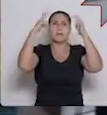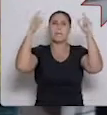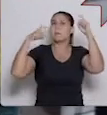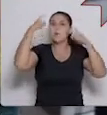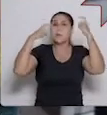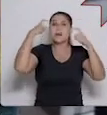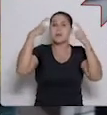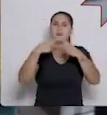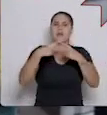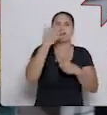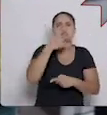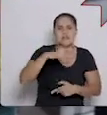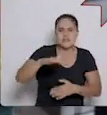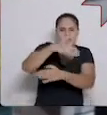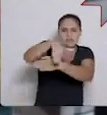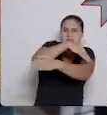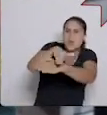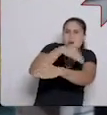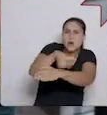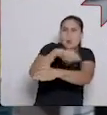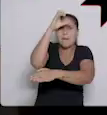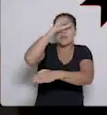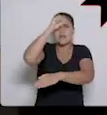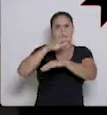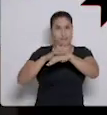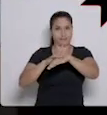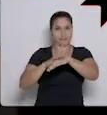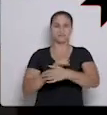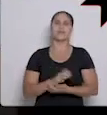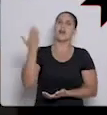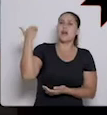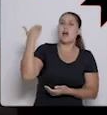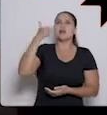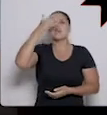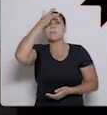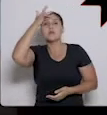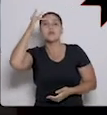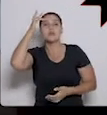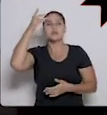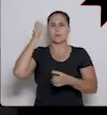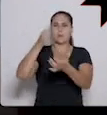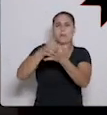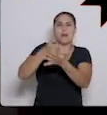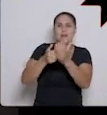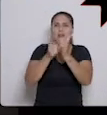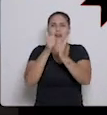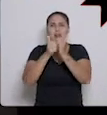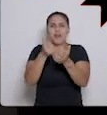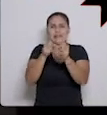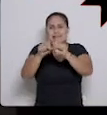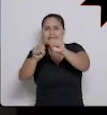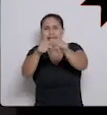eles têm várias atividades, não ficam em rua, aprenderam que não presta. As pessoas compravam arroz em saco de 60 quilos, de